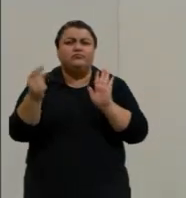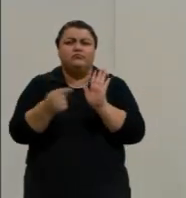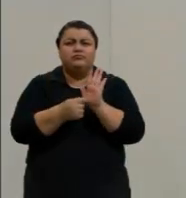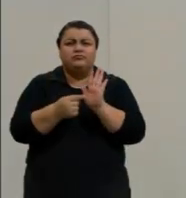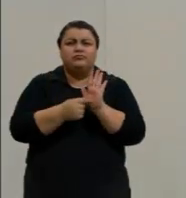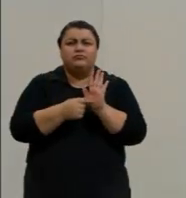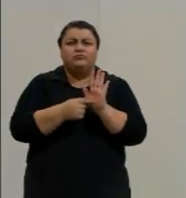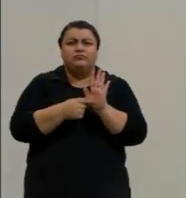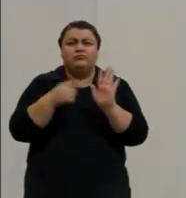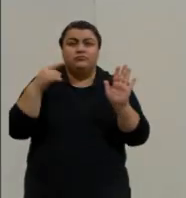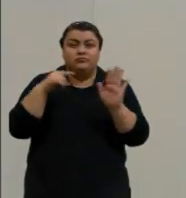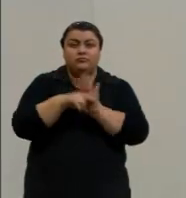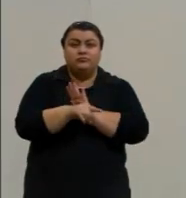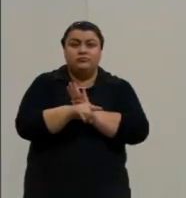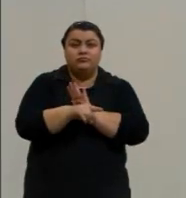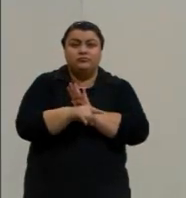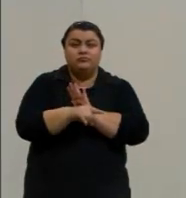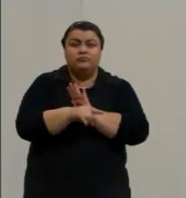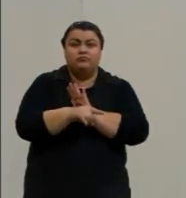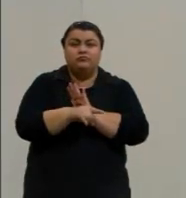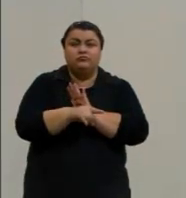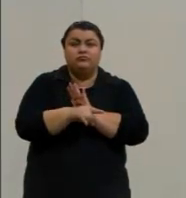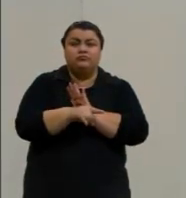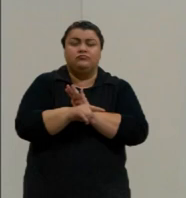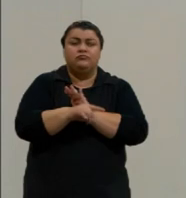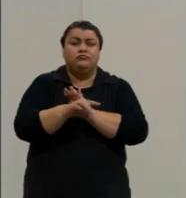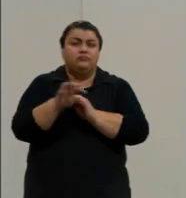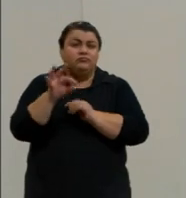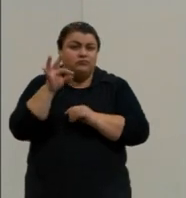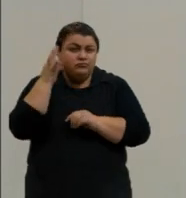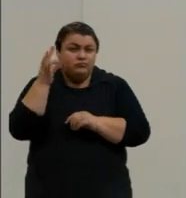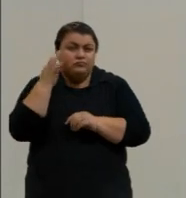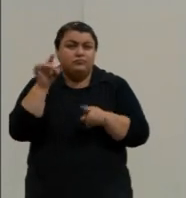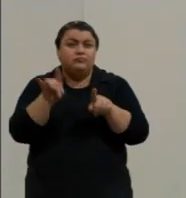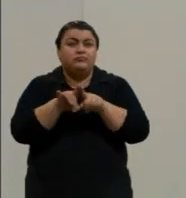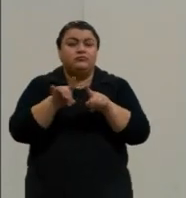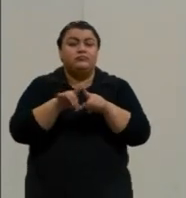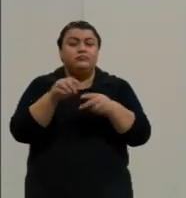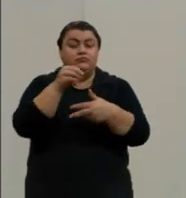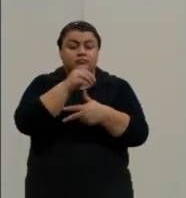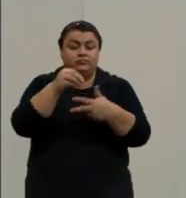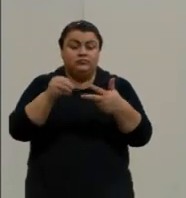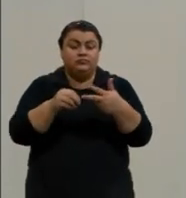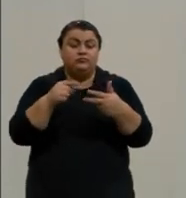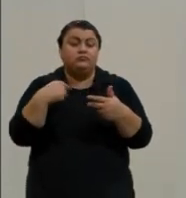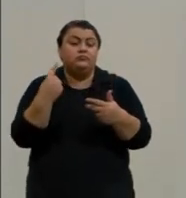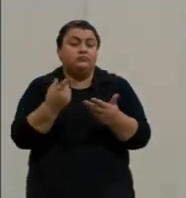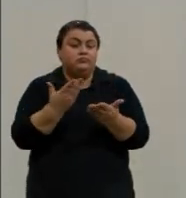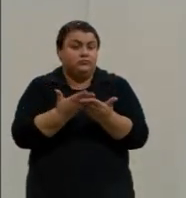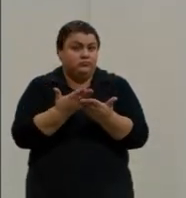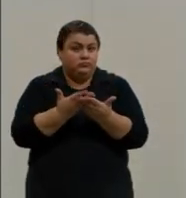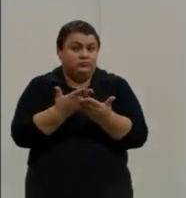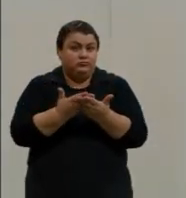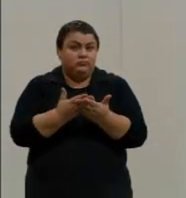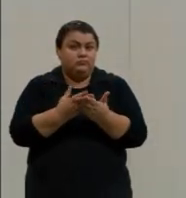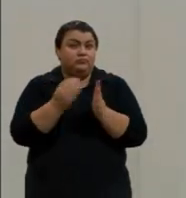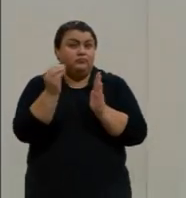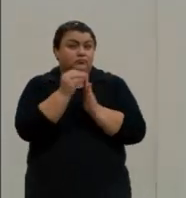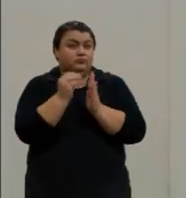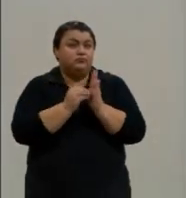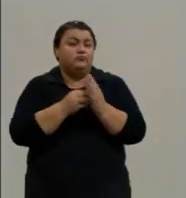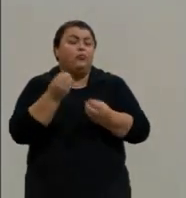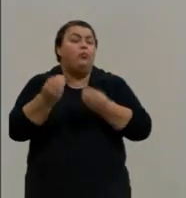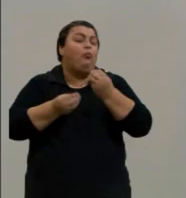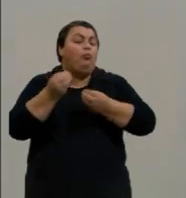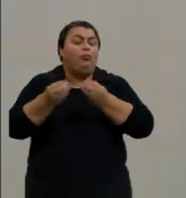alguns exercícios de vestibular e de Enem, para a gente exercitar aí esse conteúdo, entender como que cai